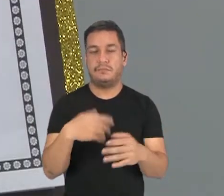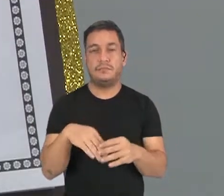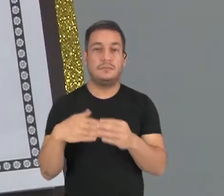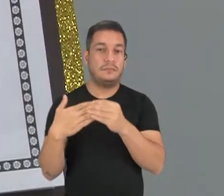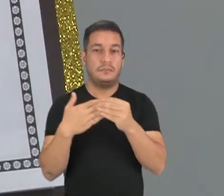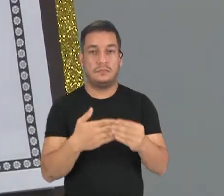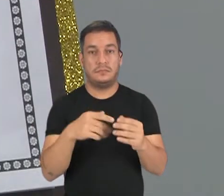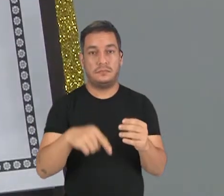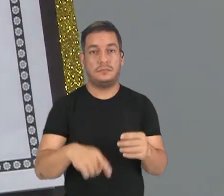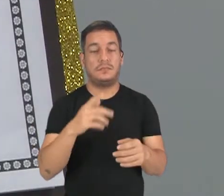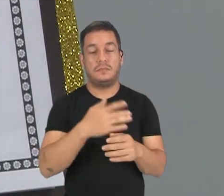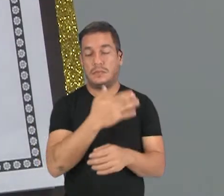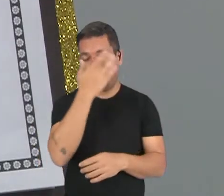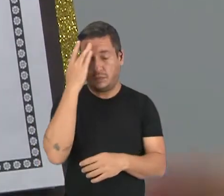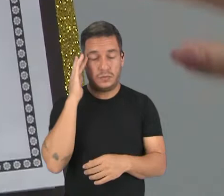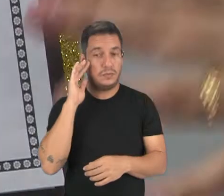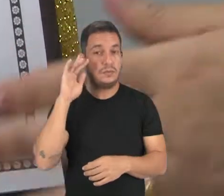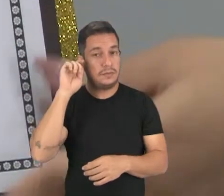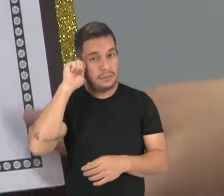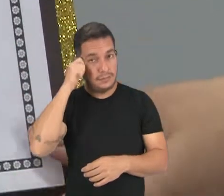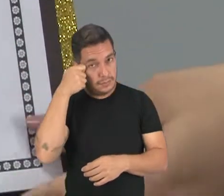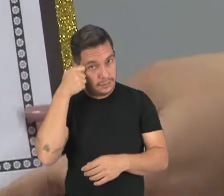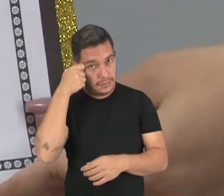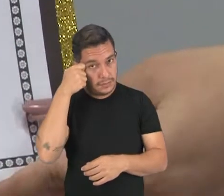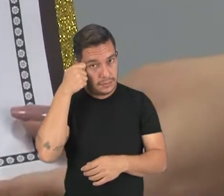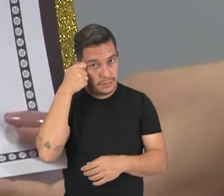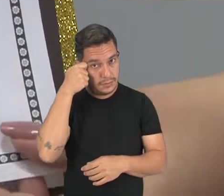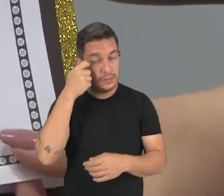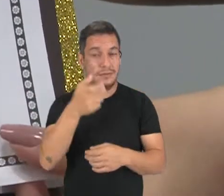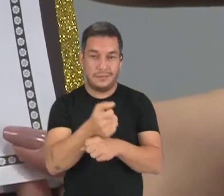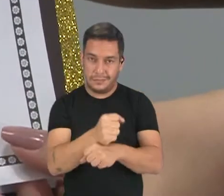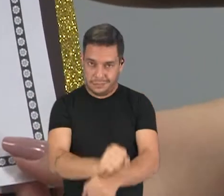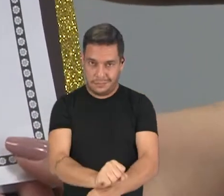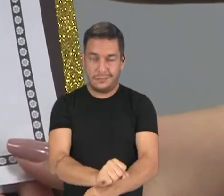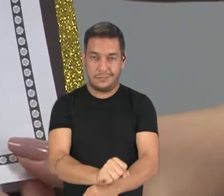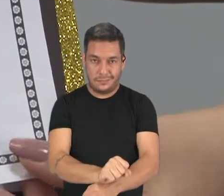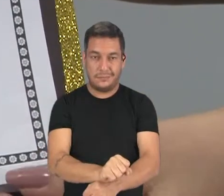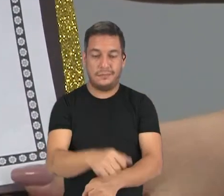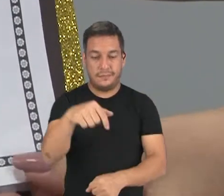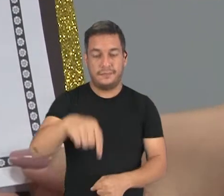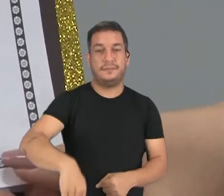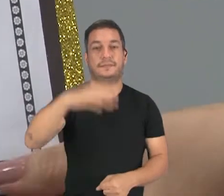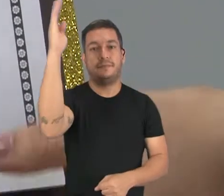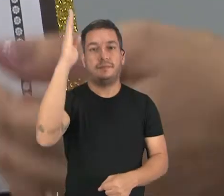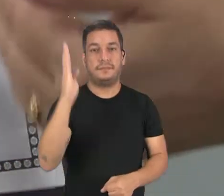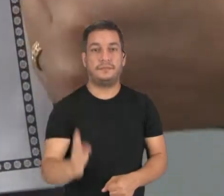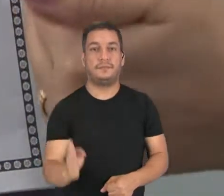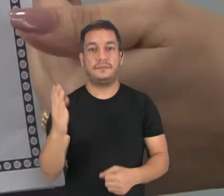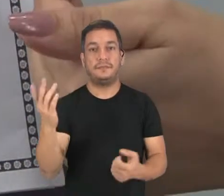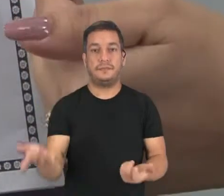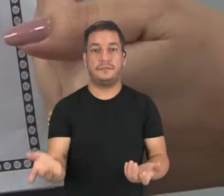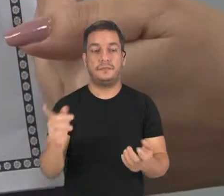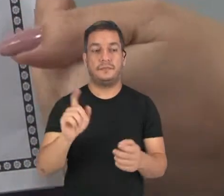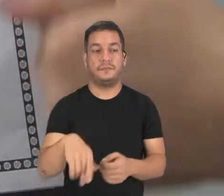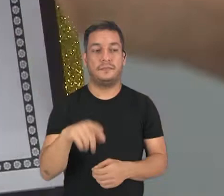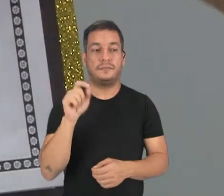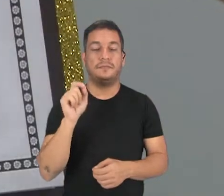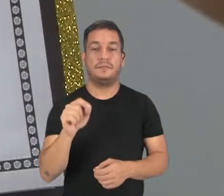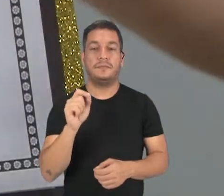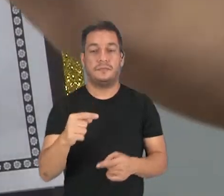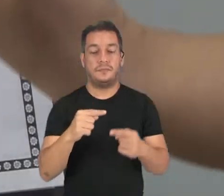trazida pelos escravos, pelos negros que foram tornados escravos aqui no Brasil. E eles eram